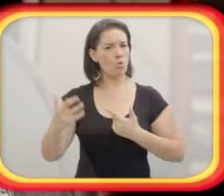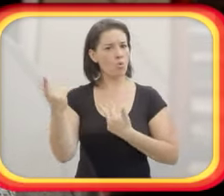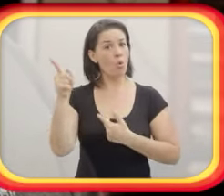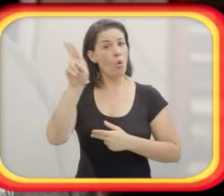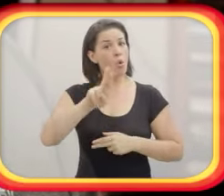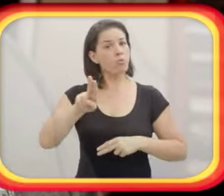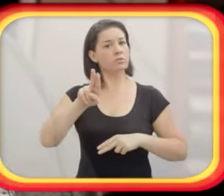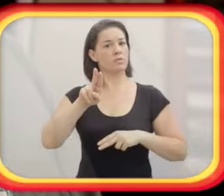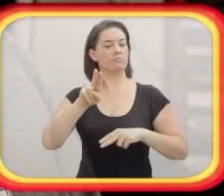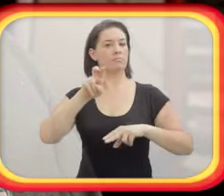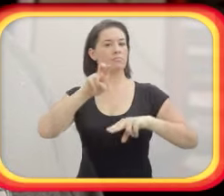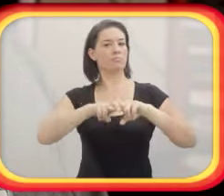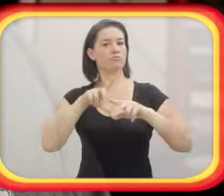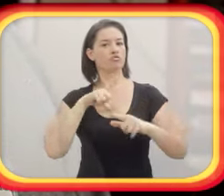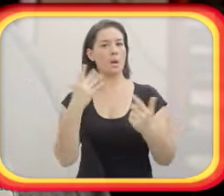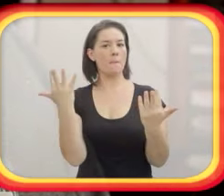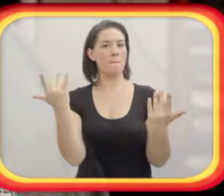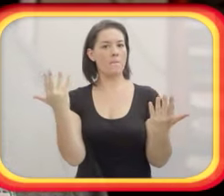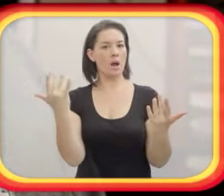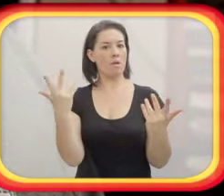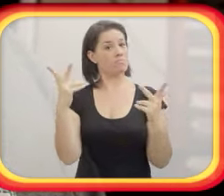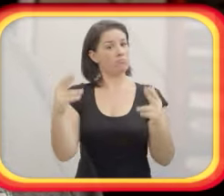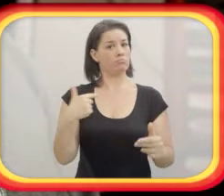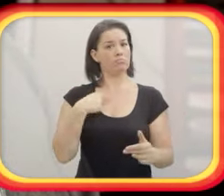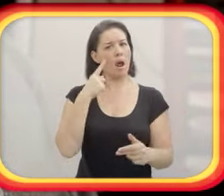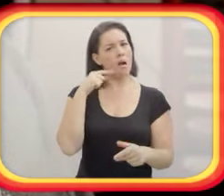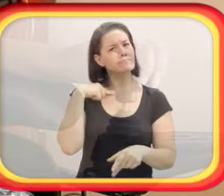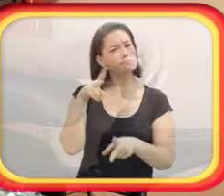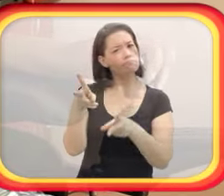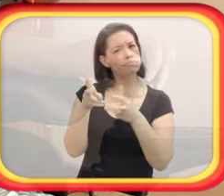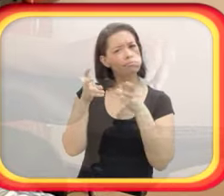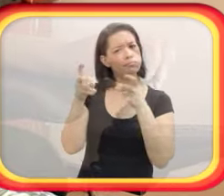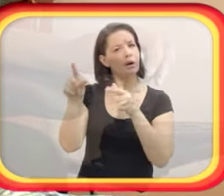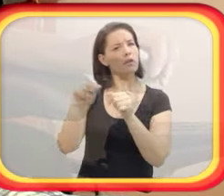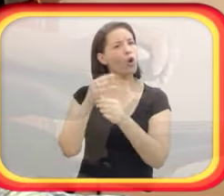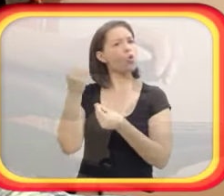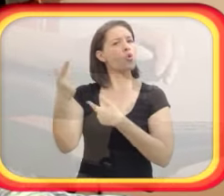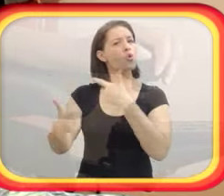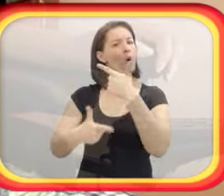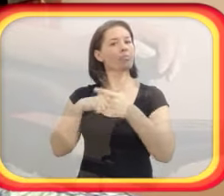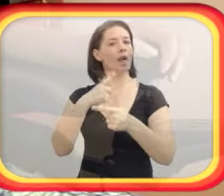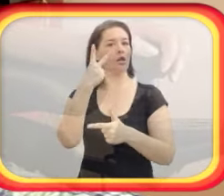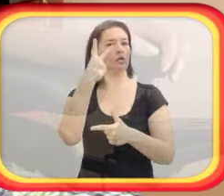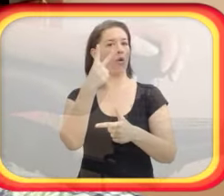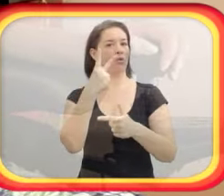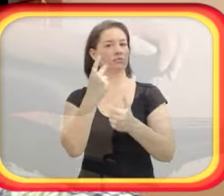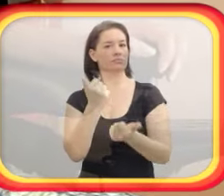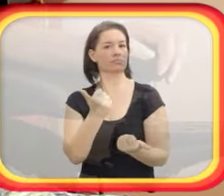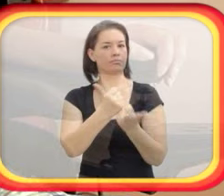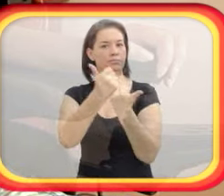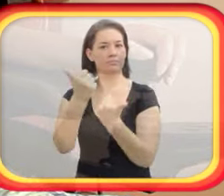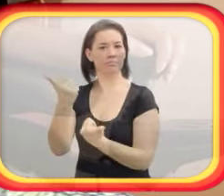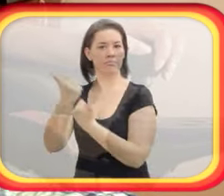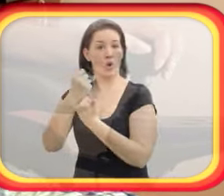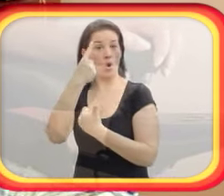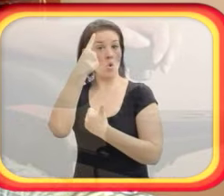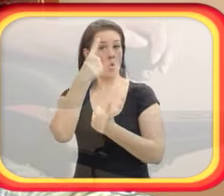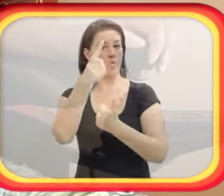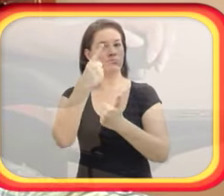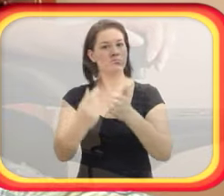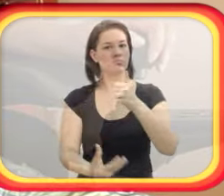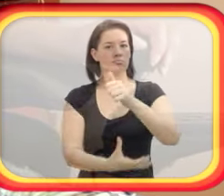a cadeira com a mão, e eu comecei a ver como ele fazia dois suportes. Sendo que um deles tem um leve